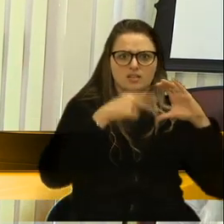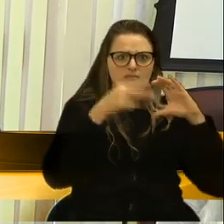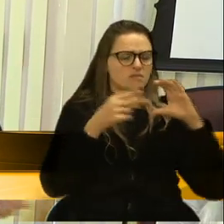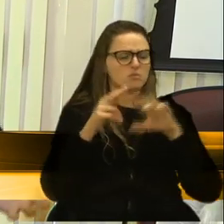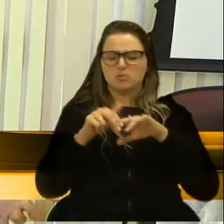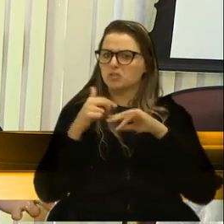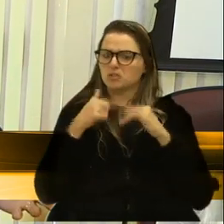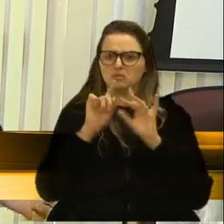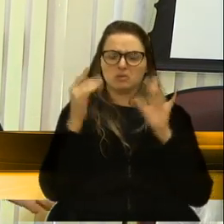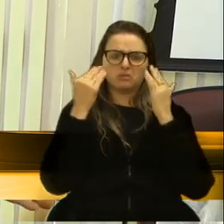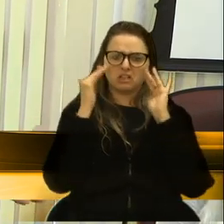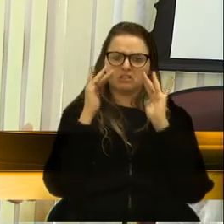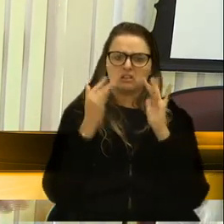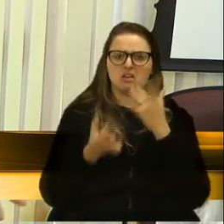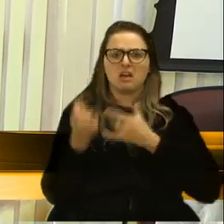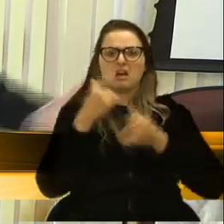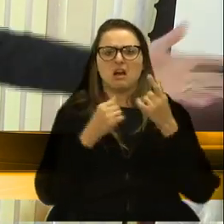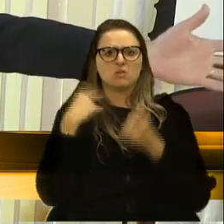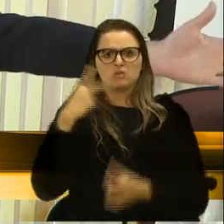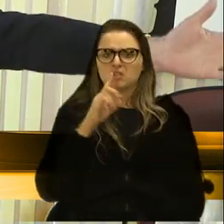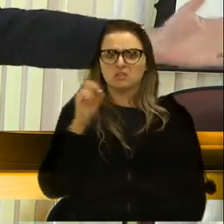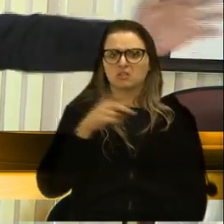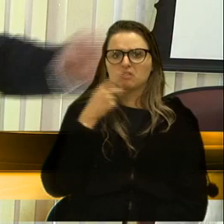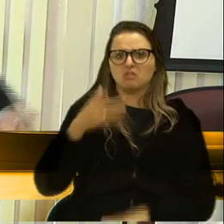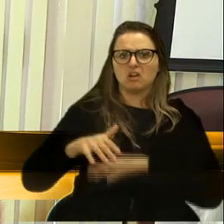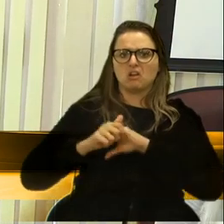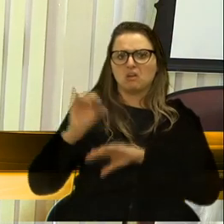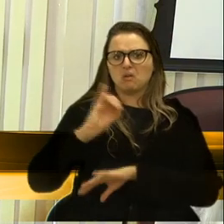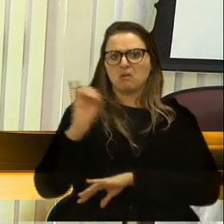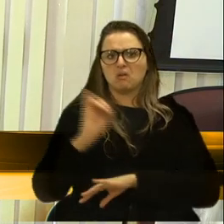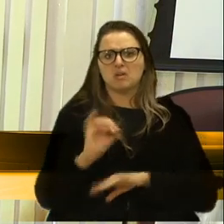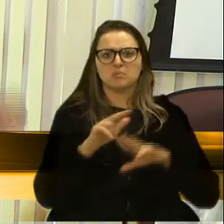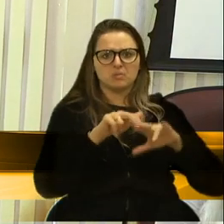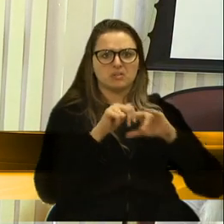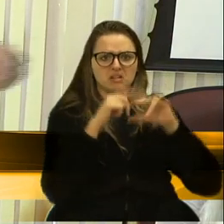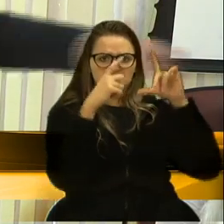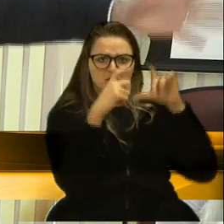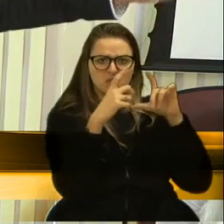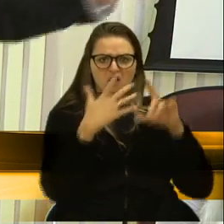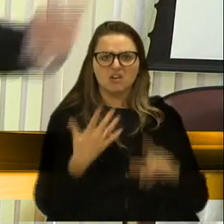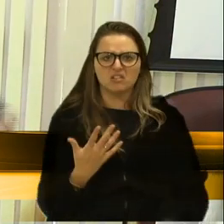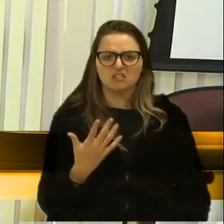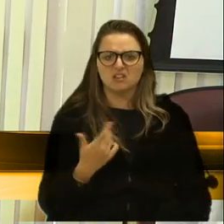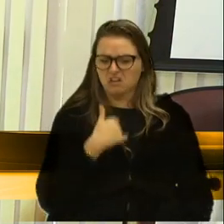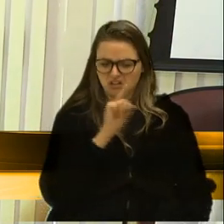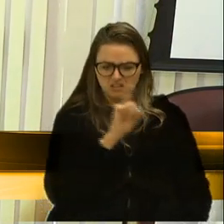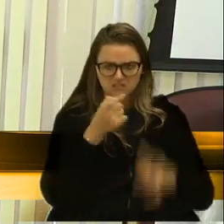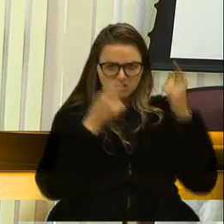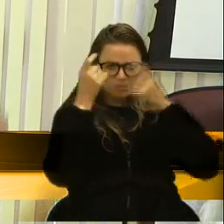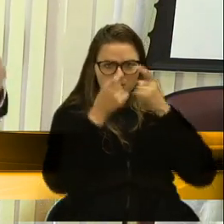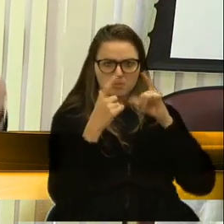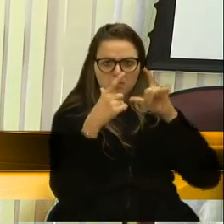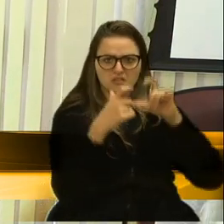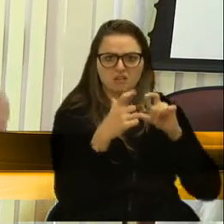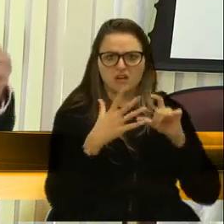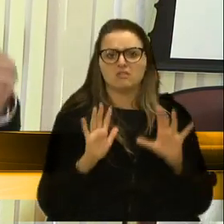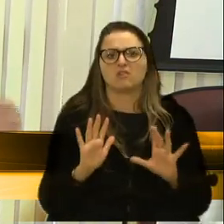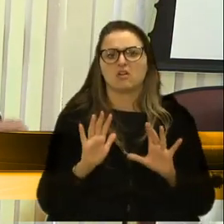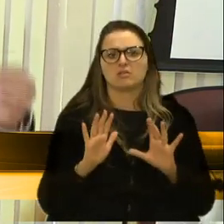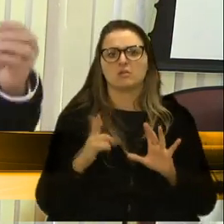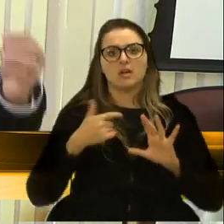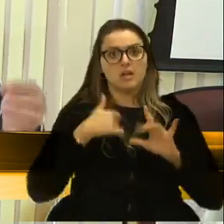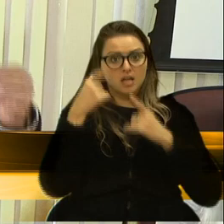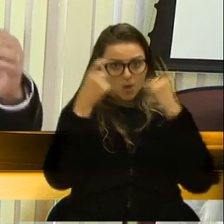entendi. Alguns vereadores nem me cumprimentaram. Estou preocupado com a foto. Eu não estou preocupado com isso. Estou preocupado